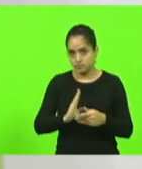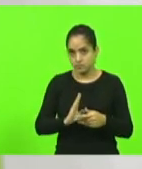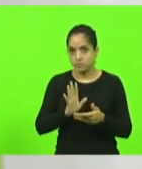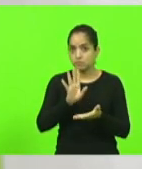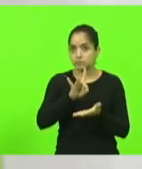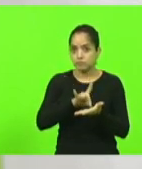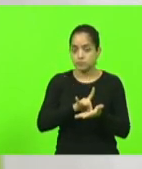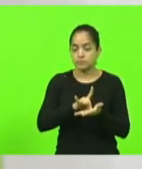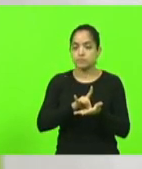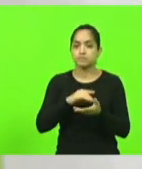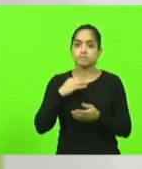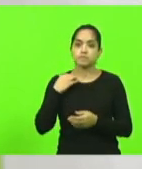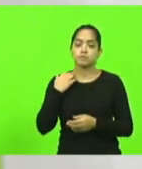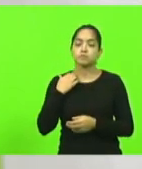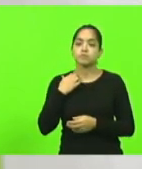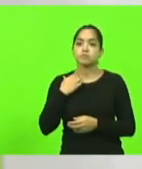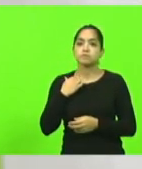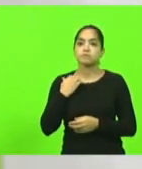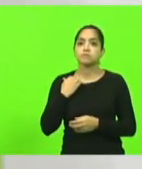enredo